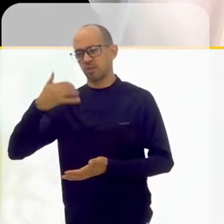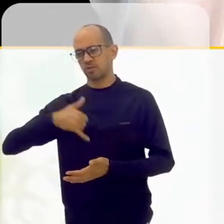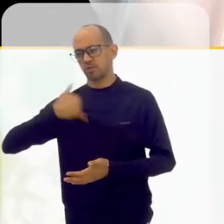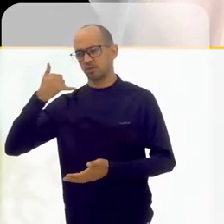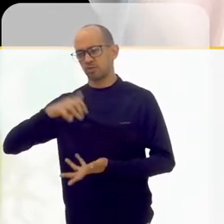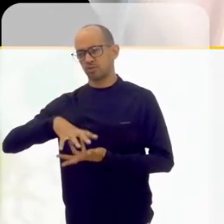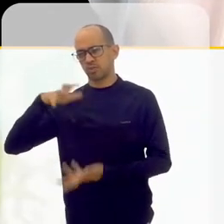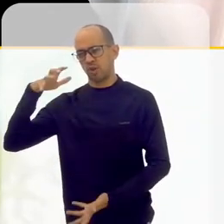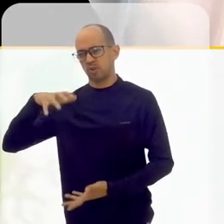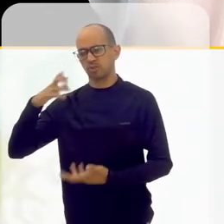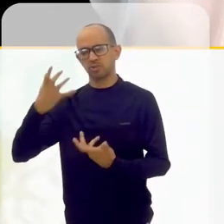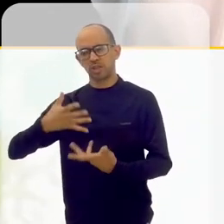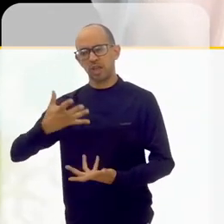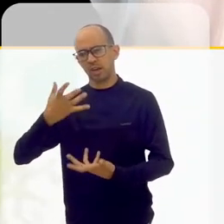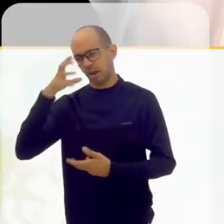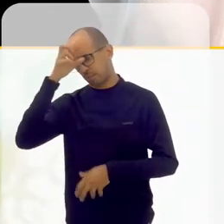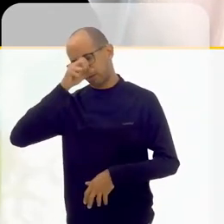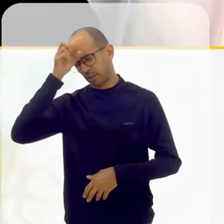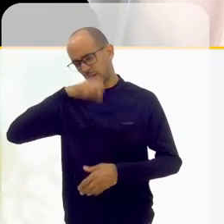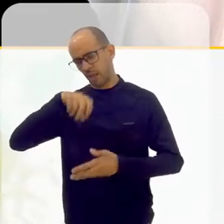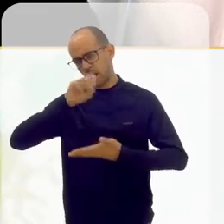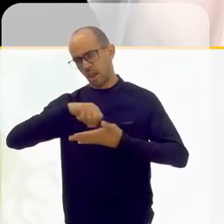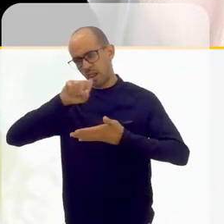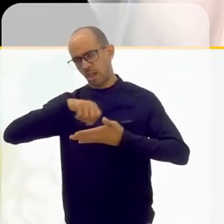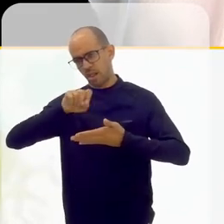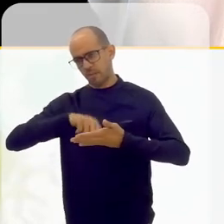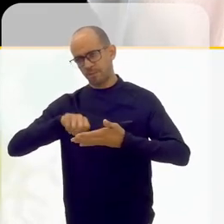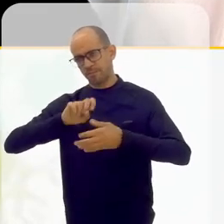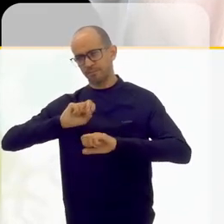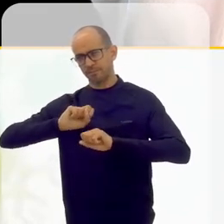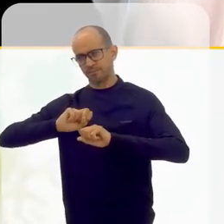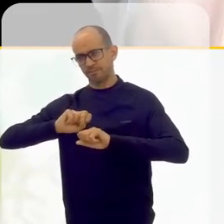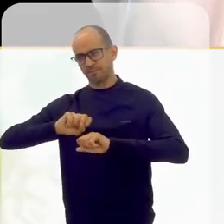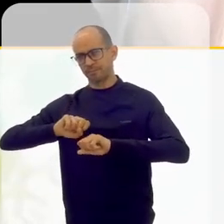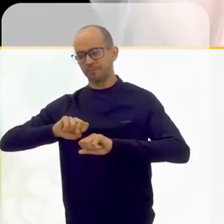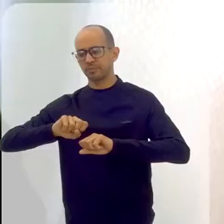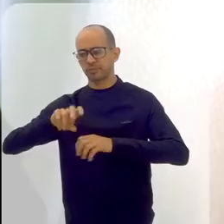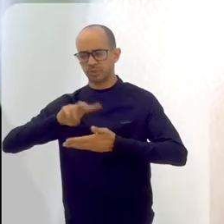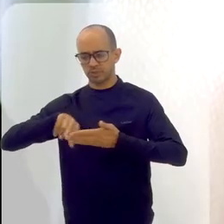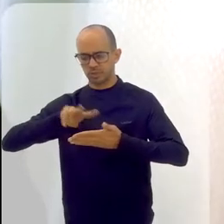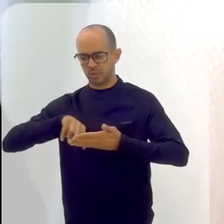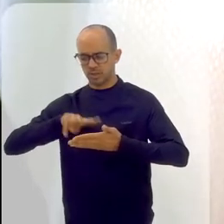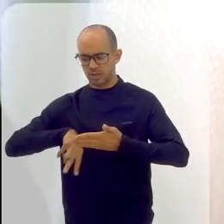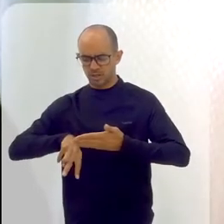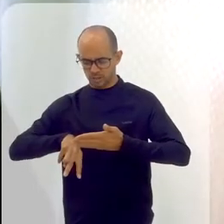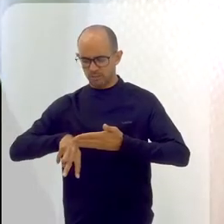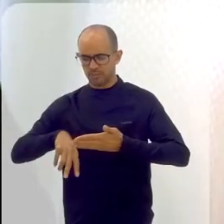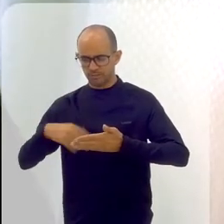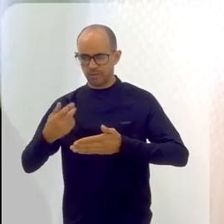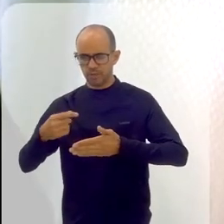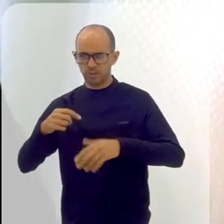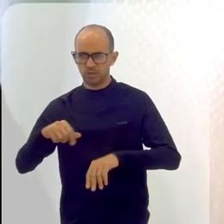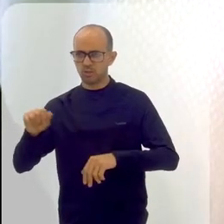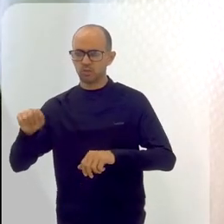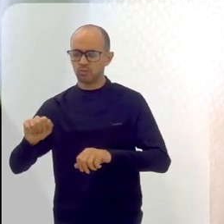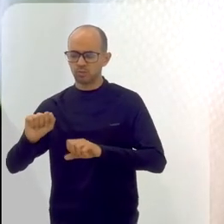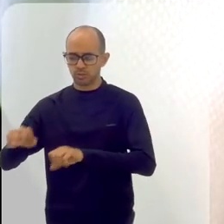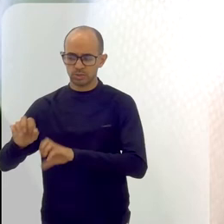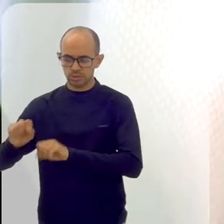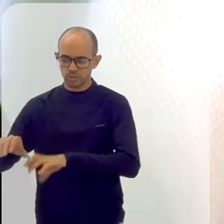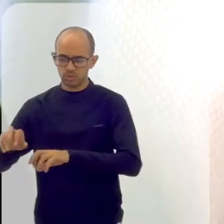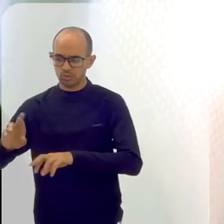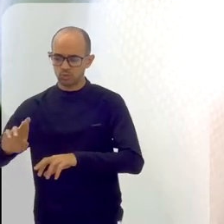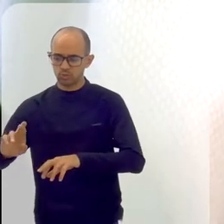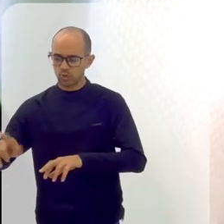que estão querendo aprender ali a escrever, inclusive, e aí eu acabo sendo professor de artes, não dou só teatro para eles, é óbvio, né?